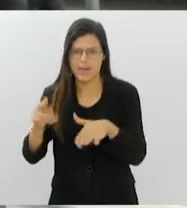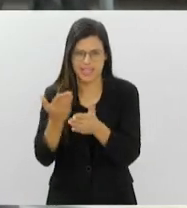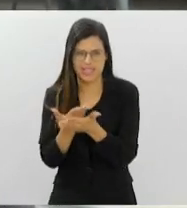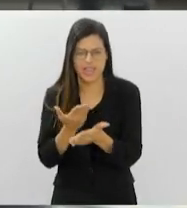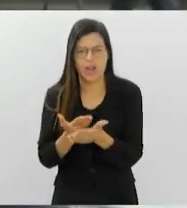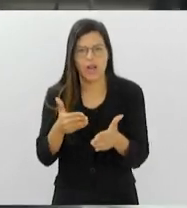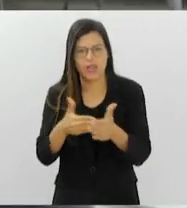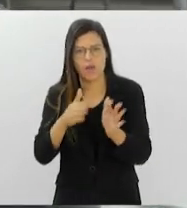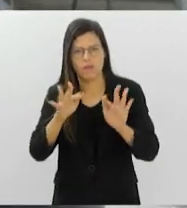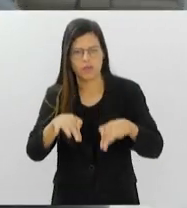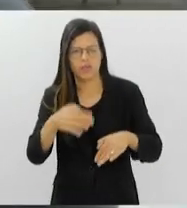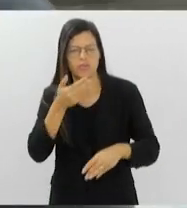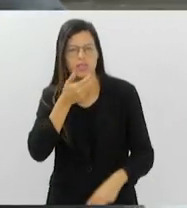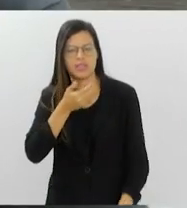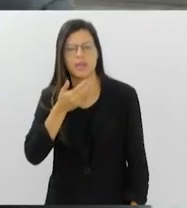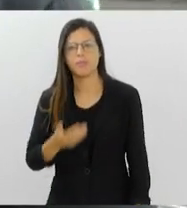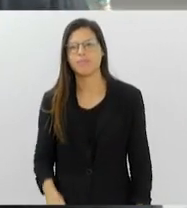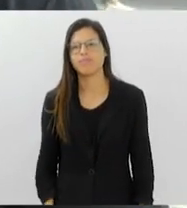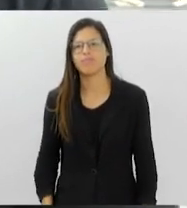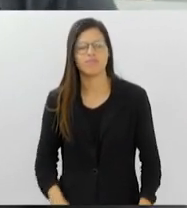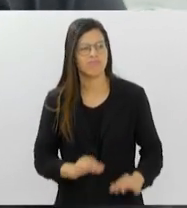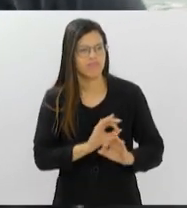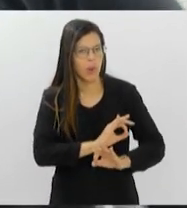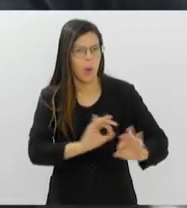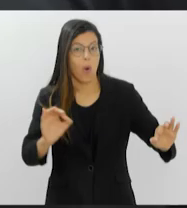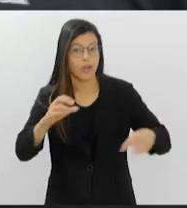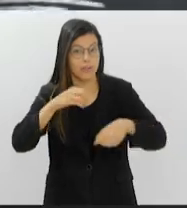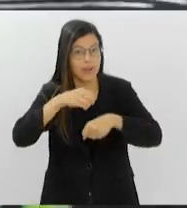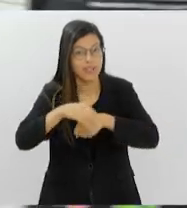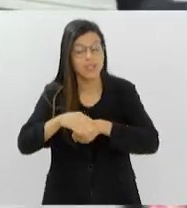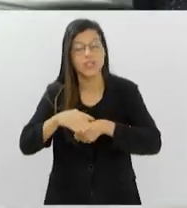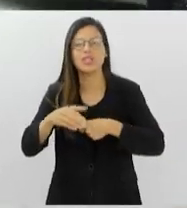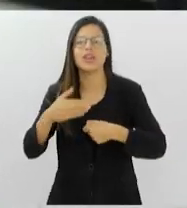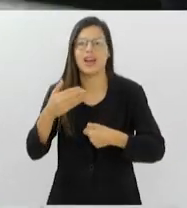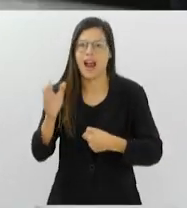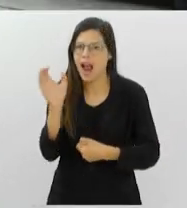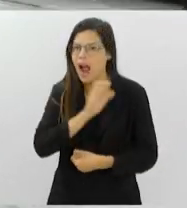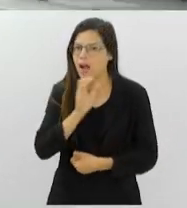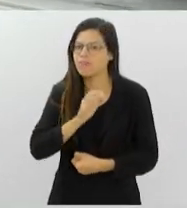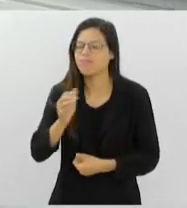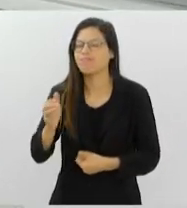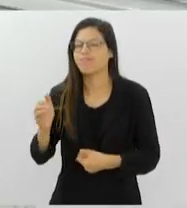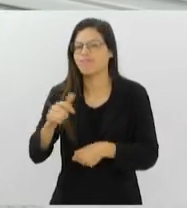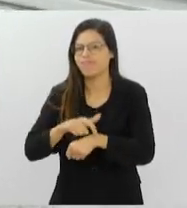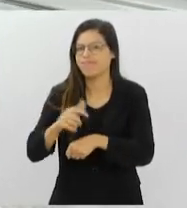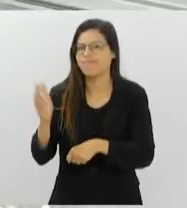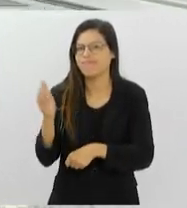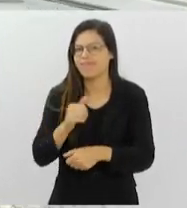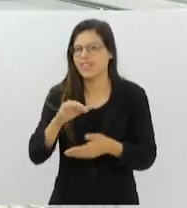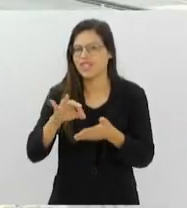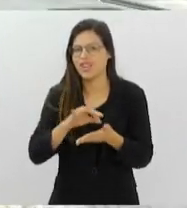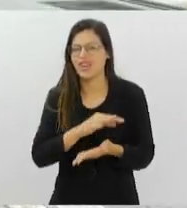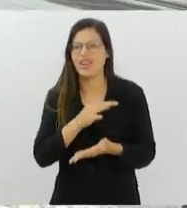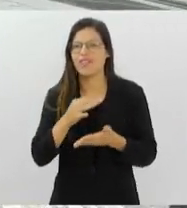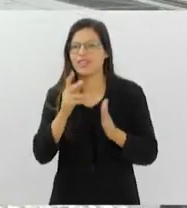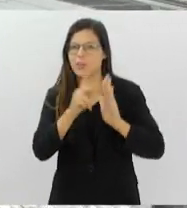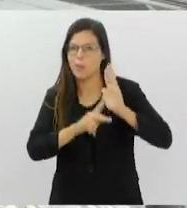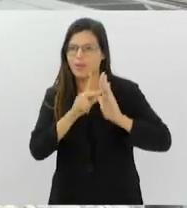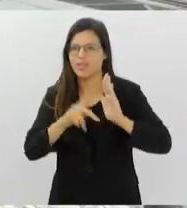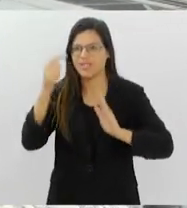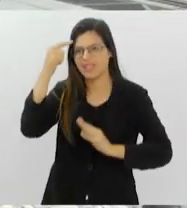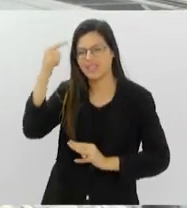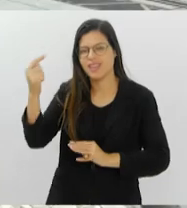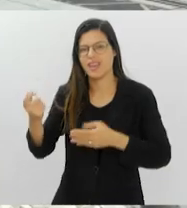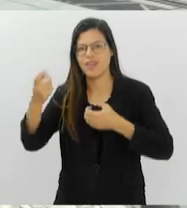pela participação, Marcelo, uma excelente dica aí pra você, corre, que ainda dá tempo de poder participar desse grande projeto, dessa grande ideia.